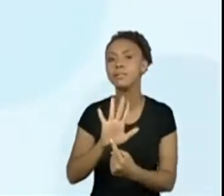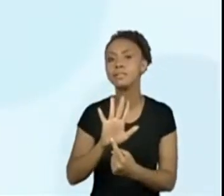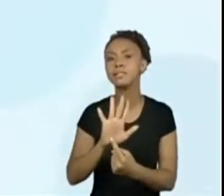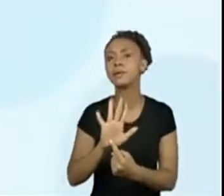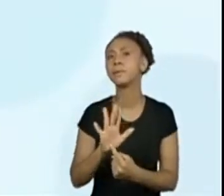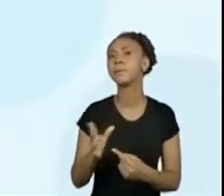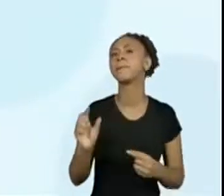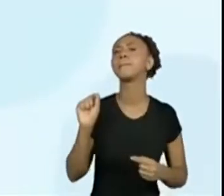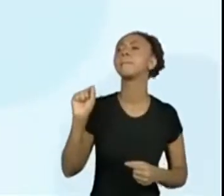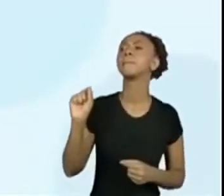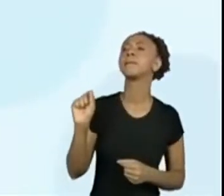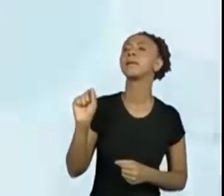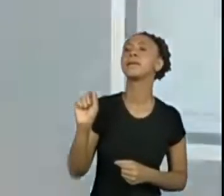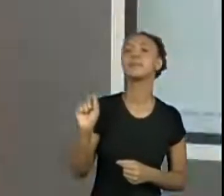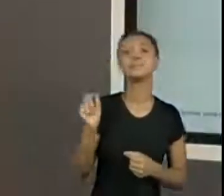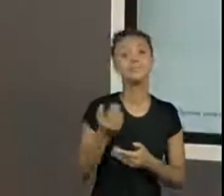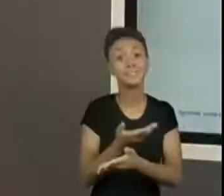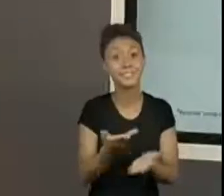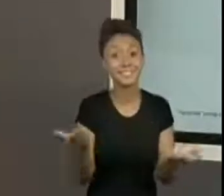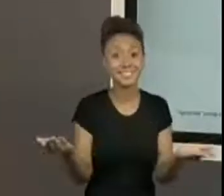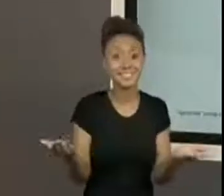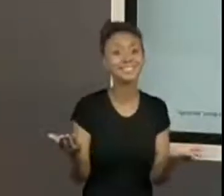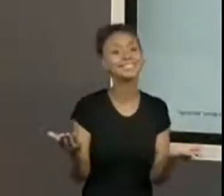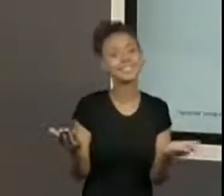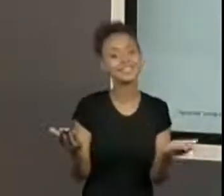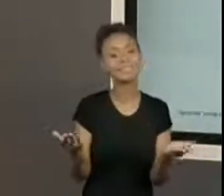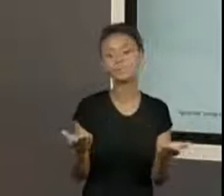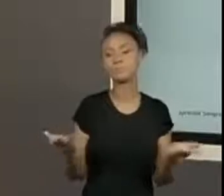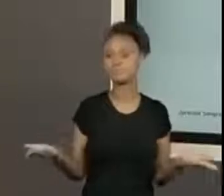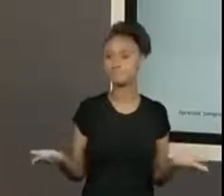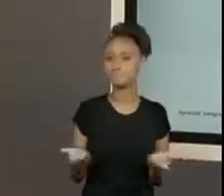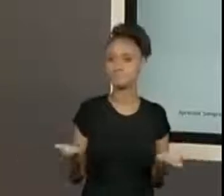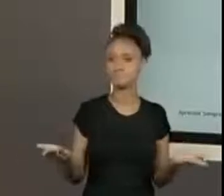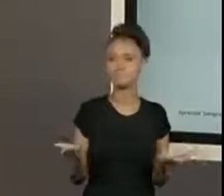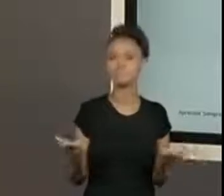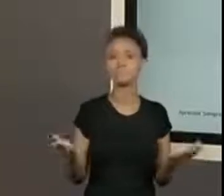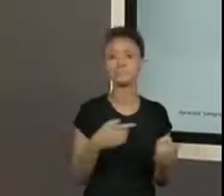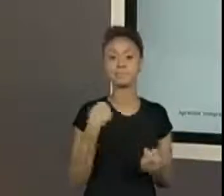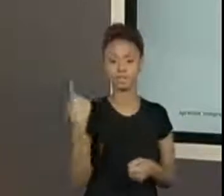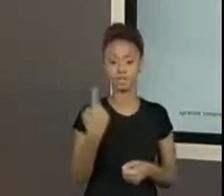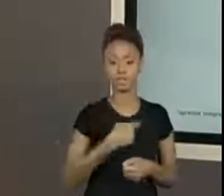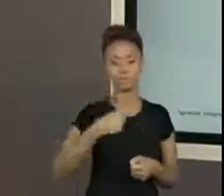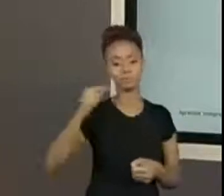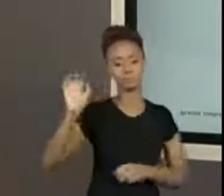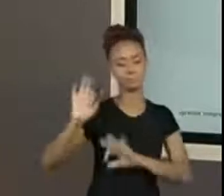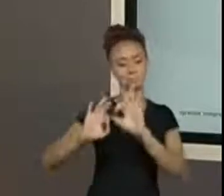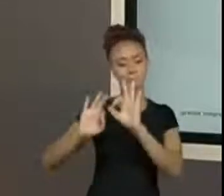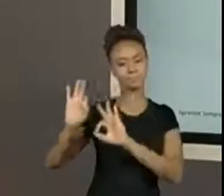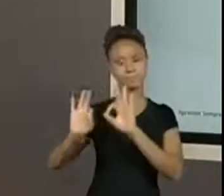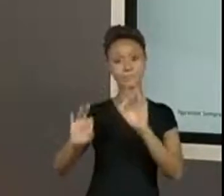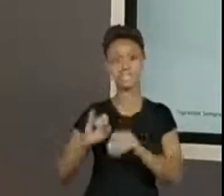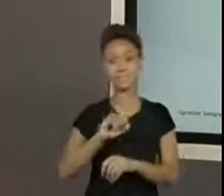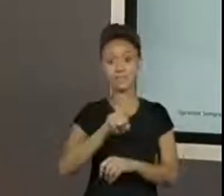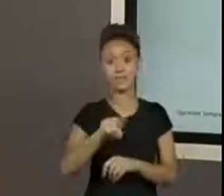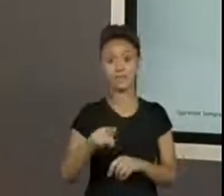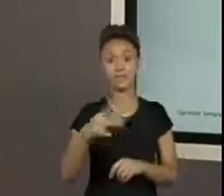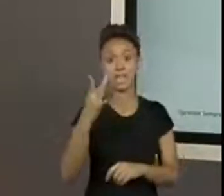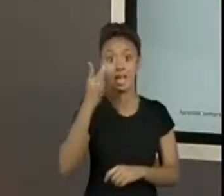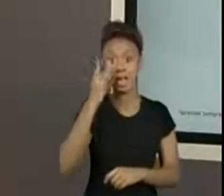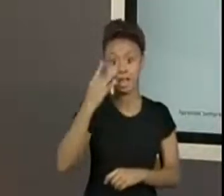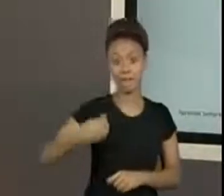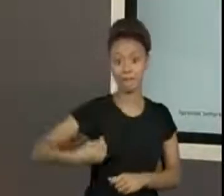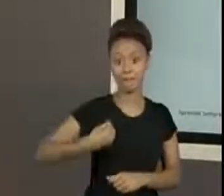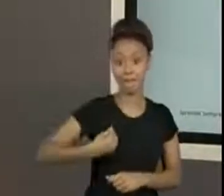para quem? Para vocês, alunos. Então, nesse momento, a gente vai planejar a nossa... Se vocês estivessem aqui, a gente ampliria